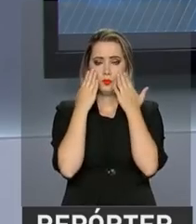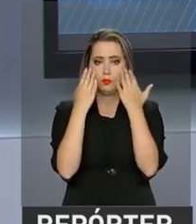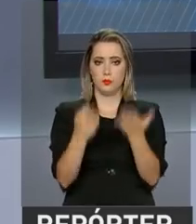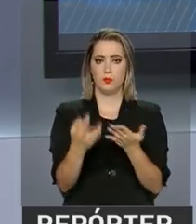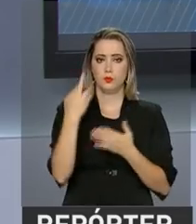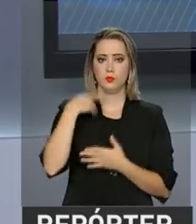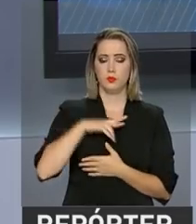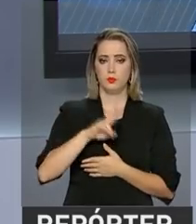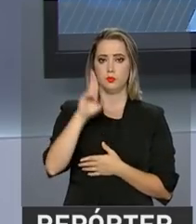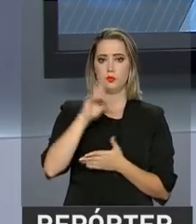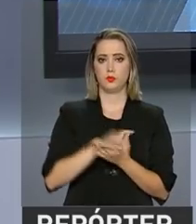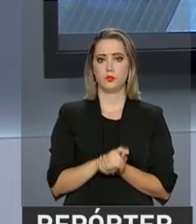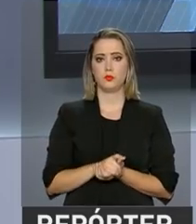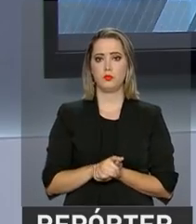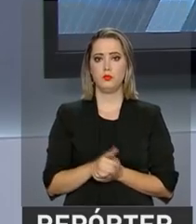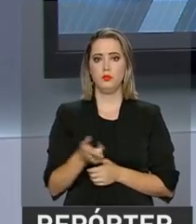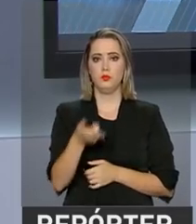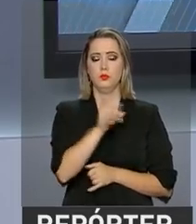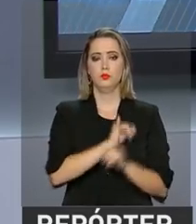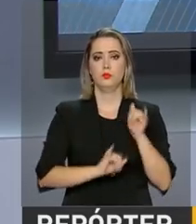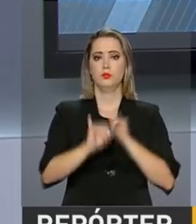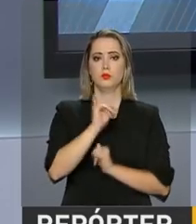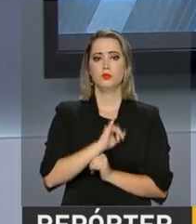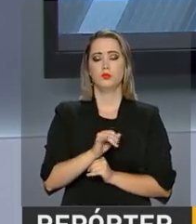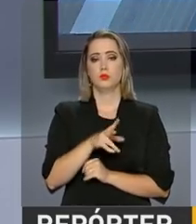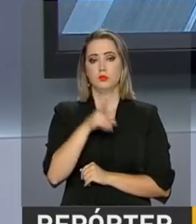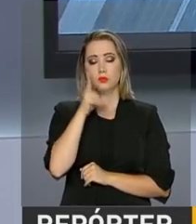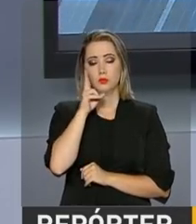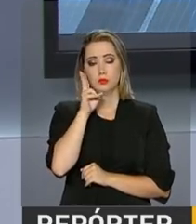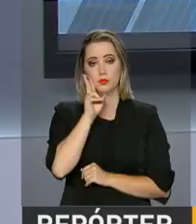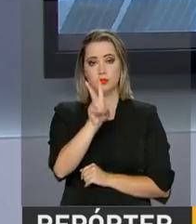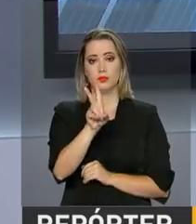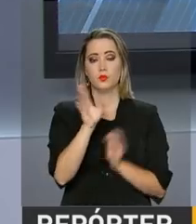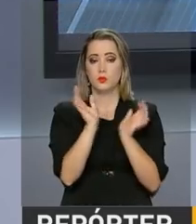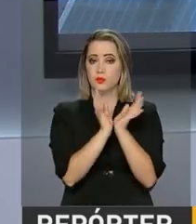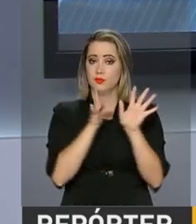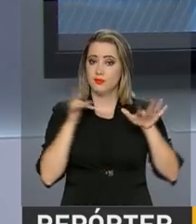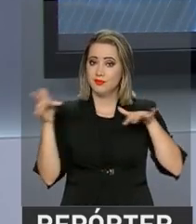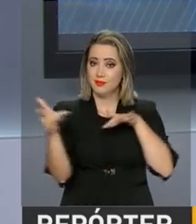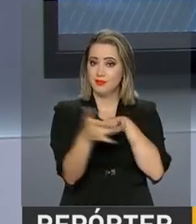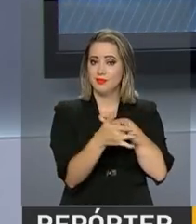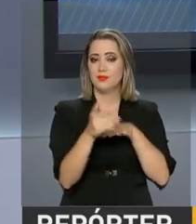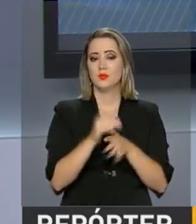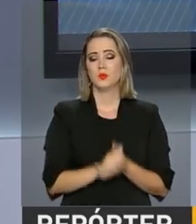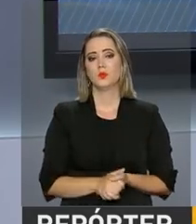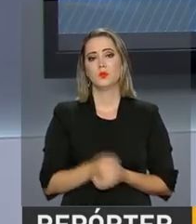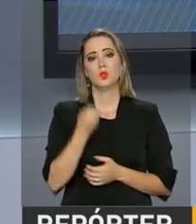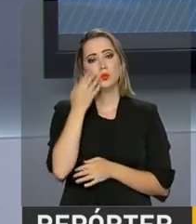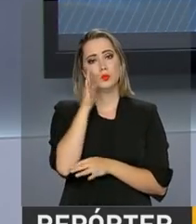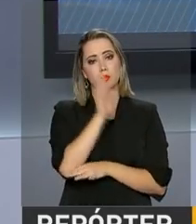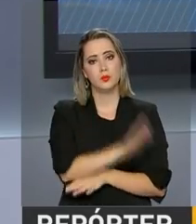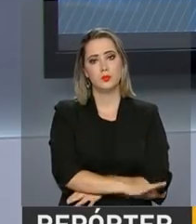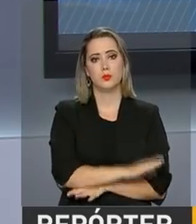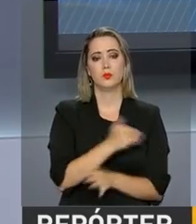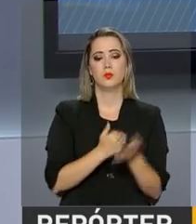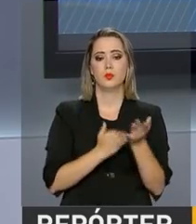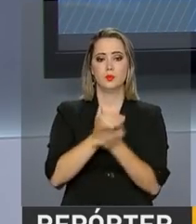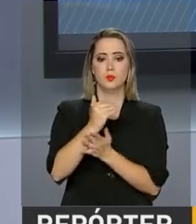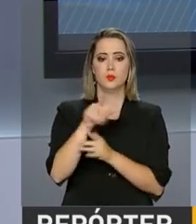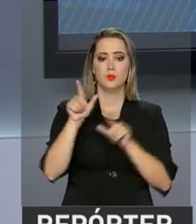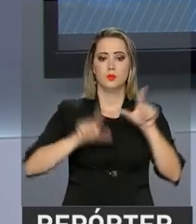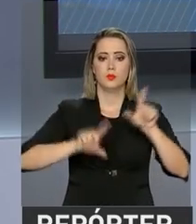próxima edição do Repórter NBR. Outras notícias você acompanha em nossas redes sociais. Uma ótima tarde para você.